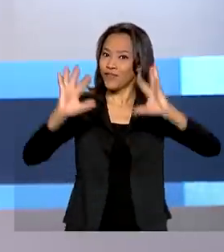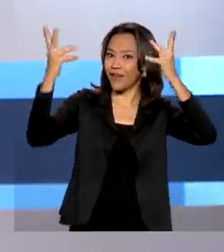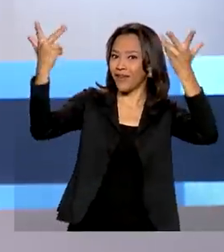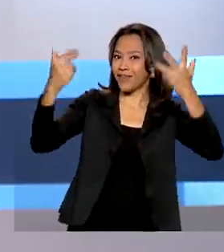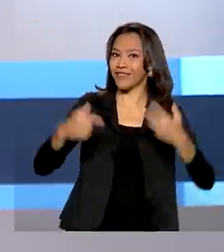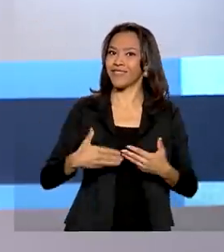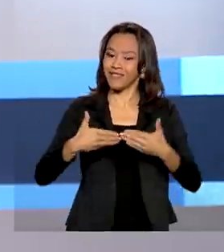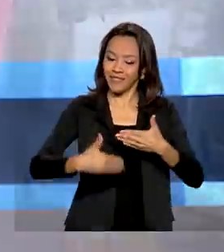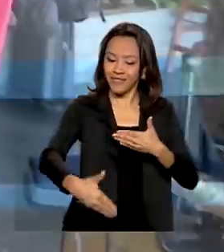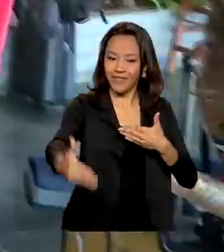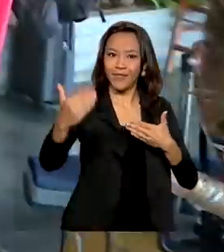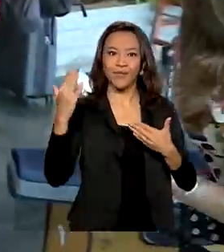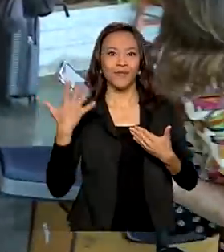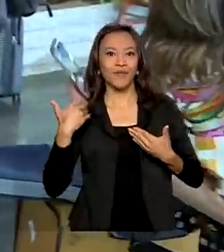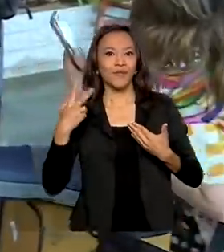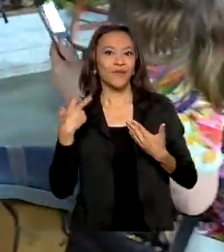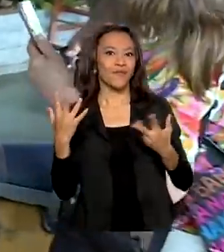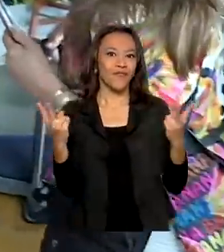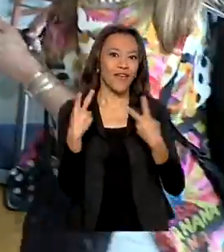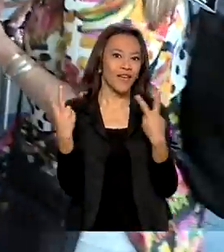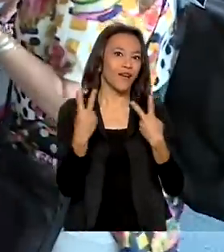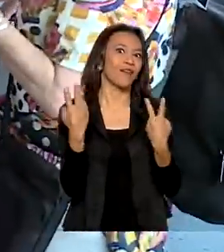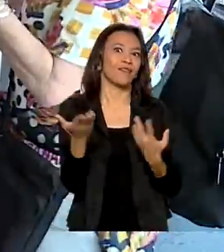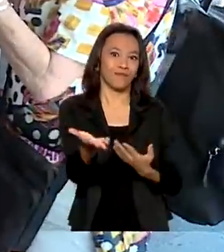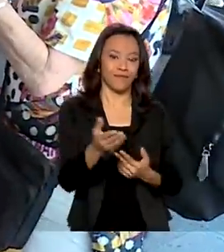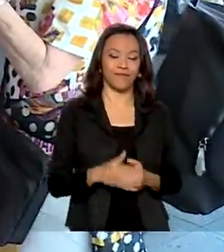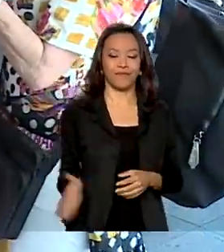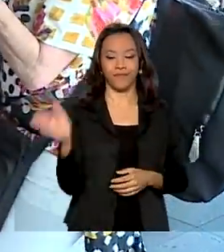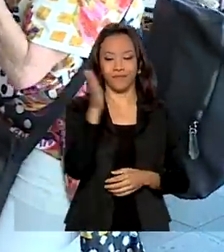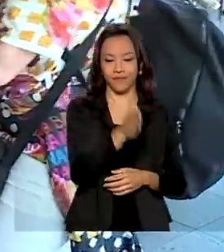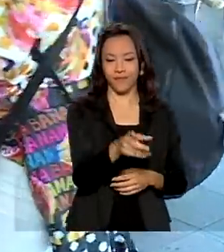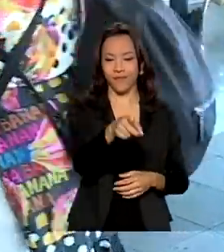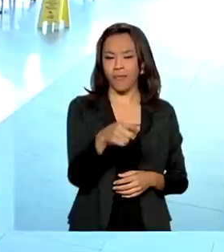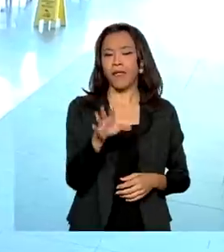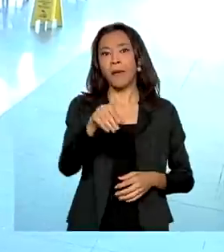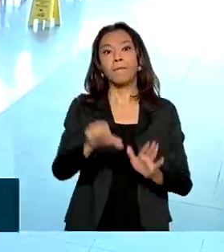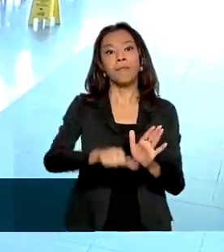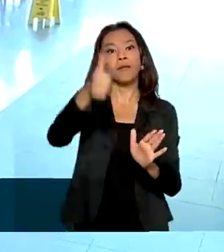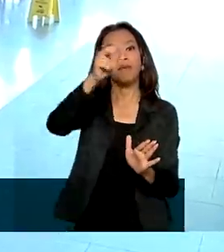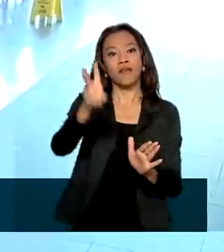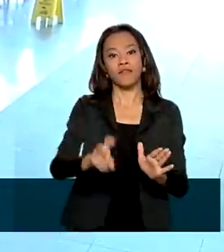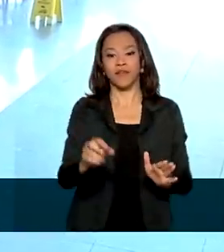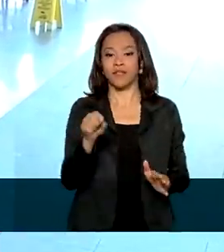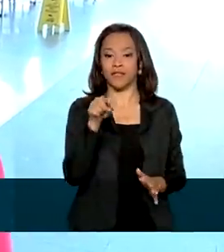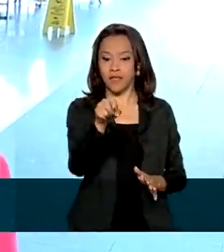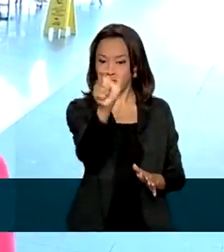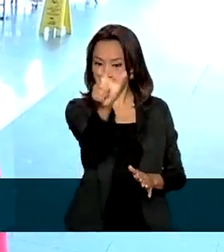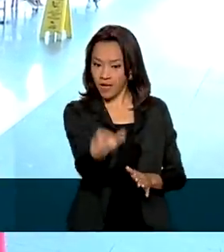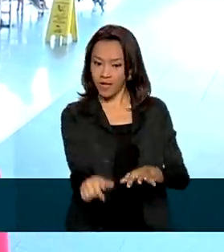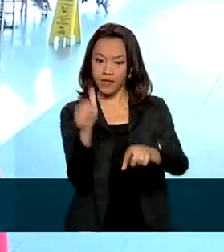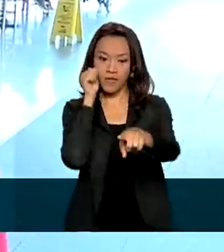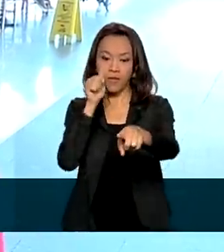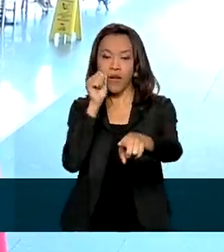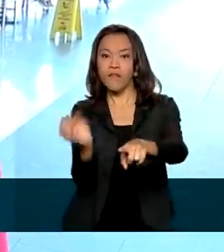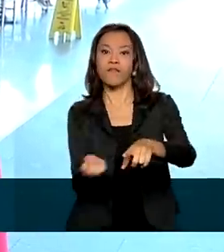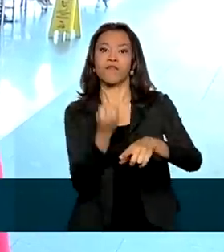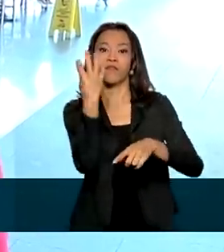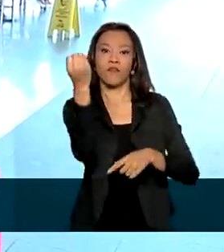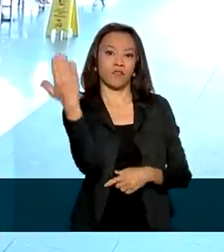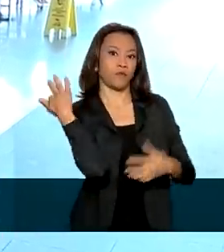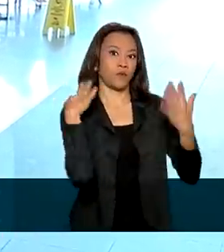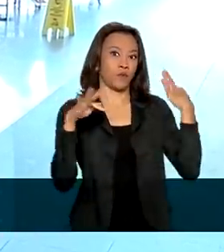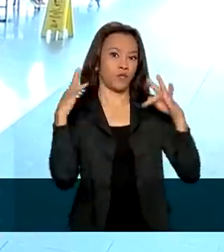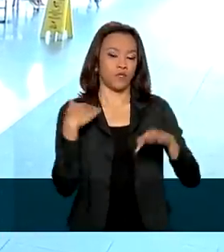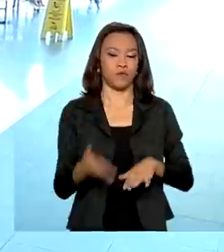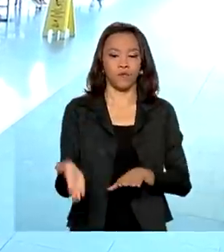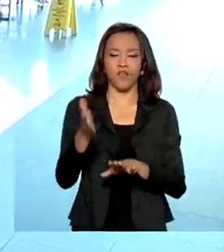verão que se aproximam. É a primeira vez desde o início da pandemia que Andressa viaja para fazer turismo. Já